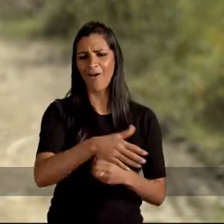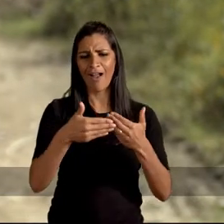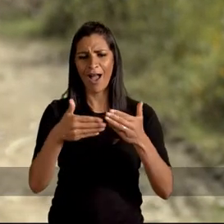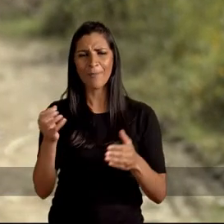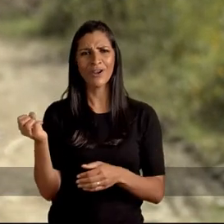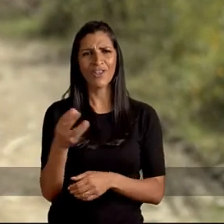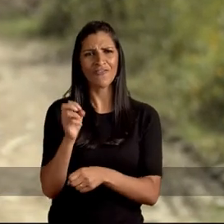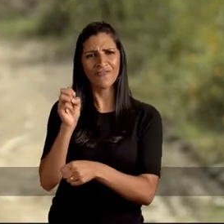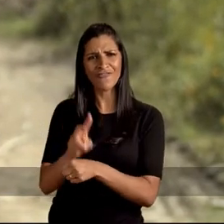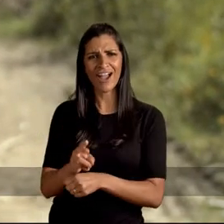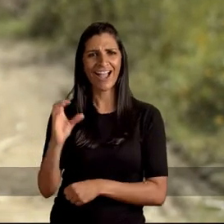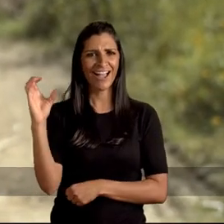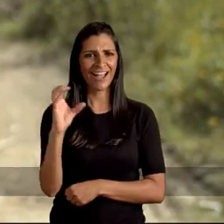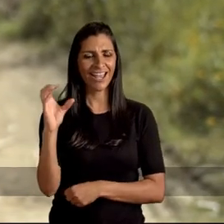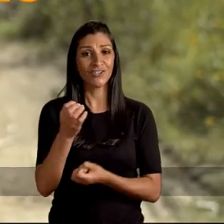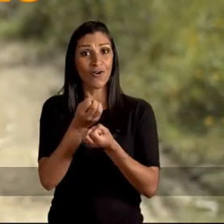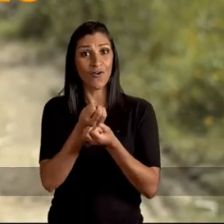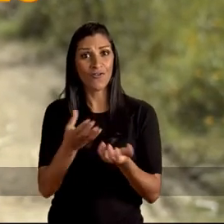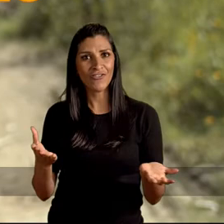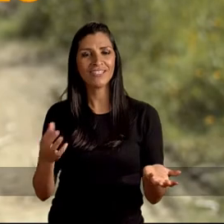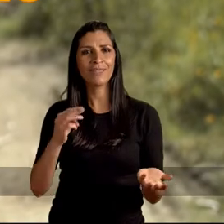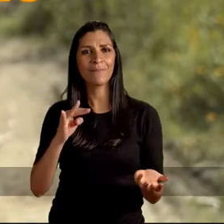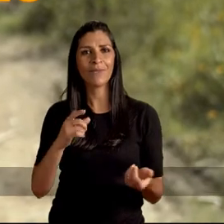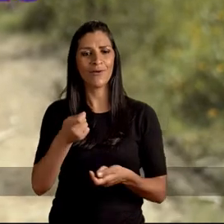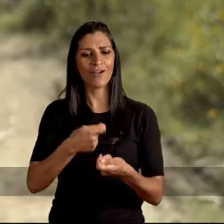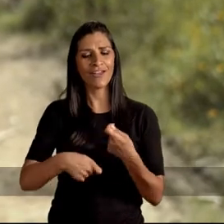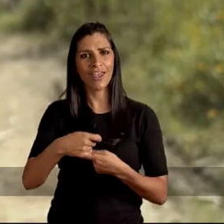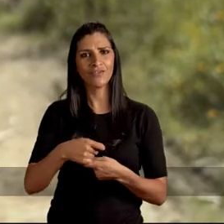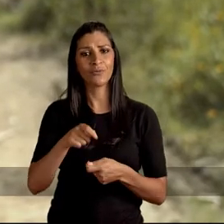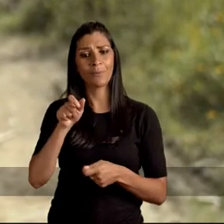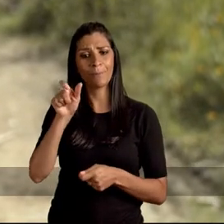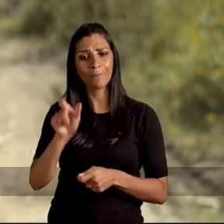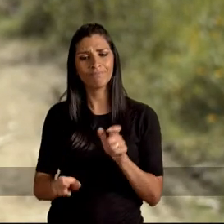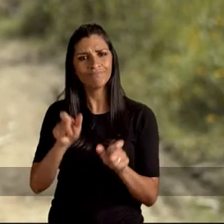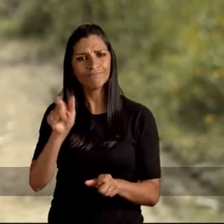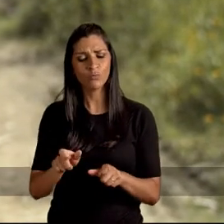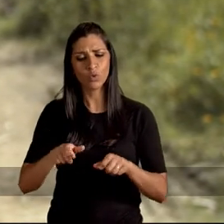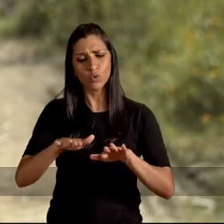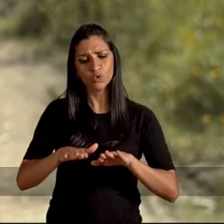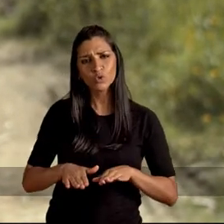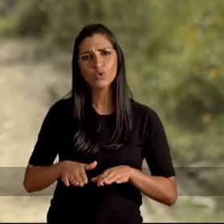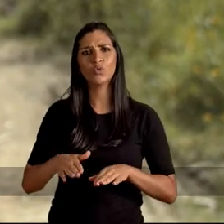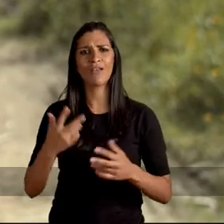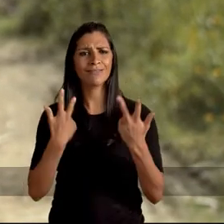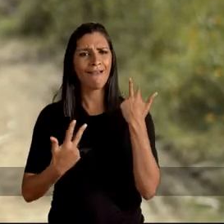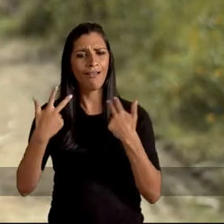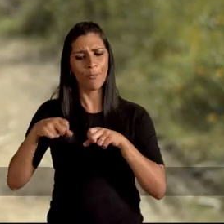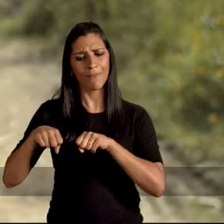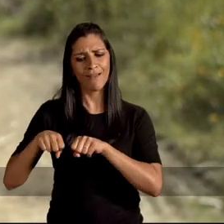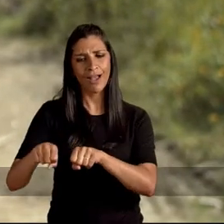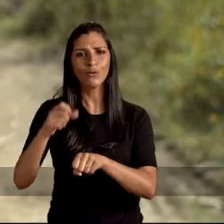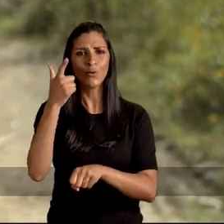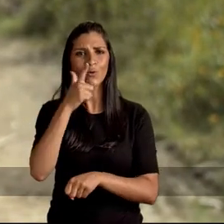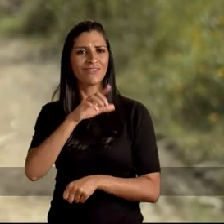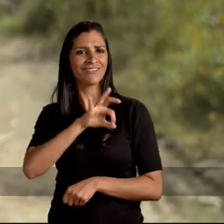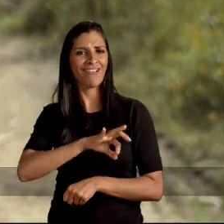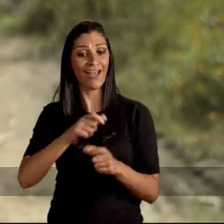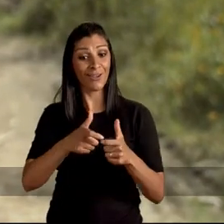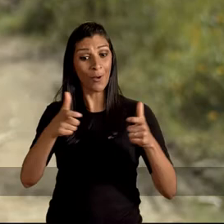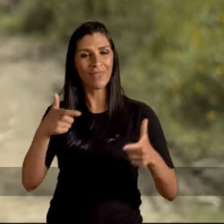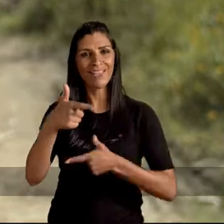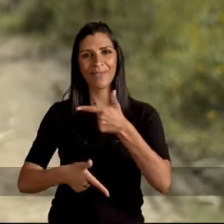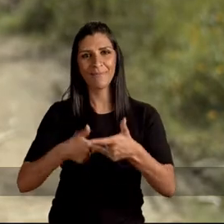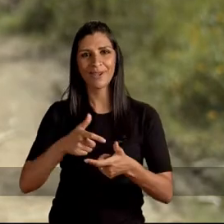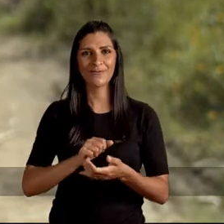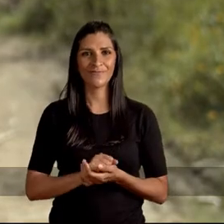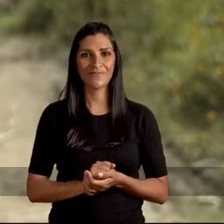dos bairros, abrir novas vagas em creches e oferecer microcrédito para quem costura, tem um salão ou um mercadinho, poder garantir